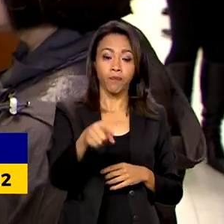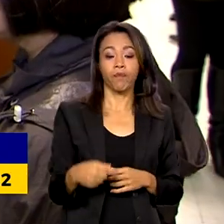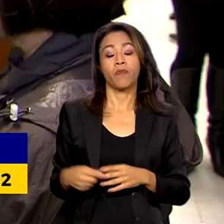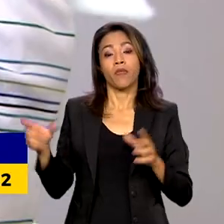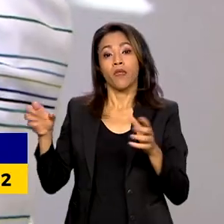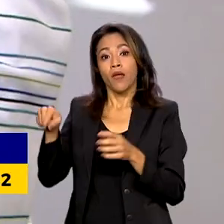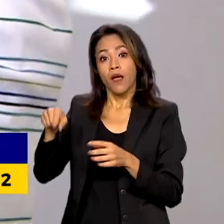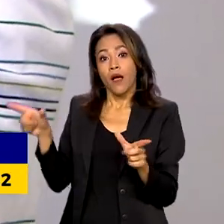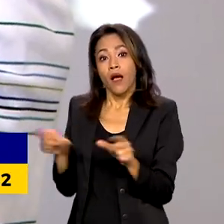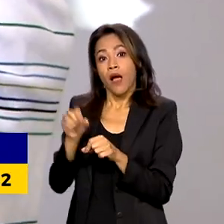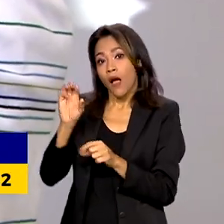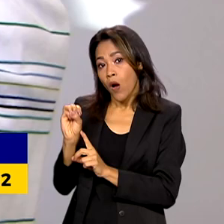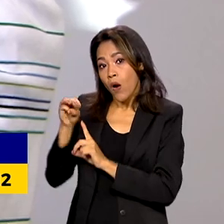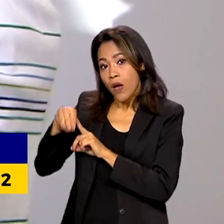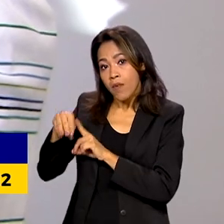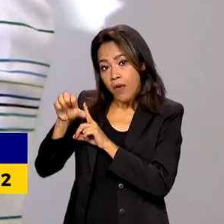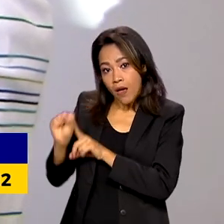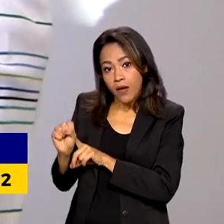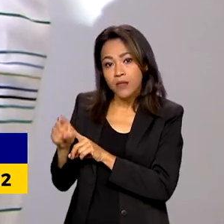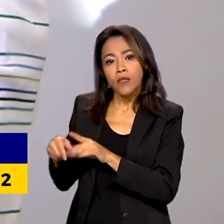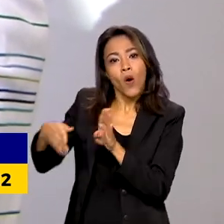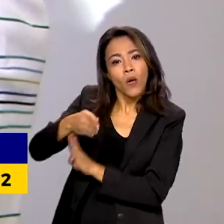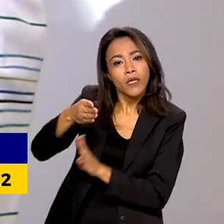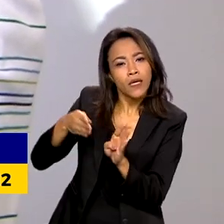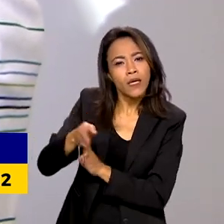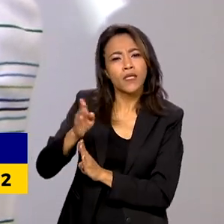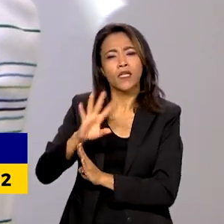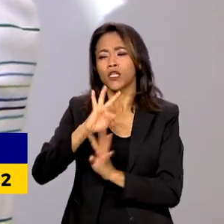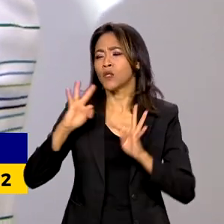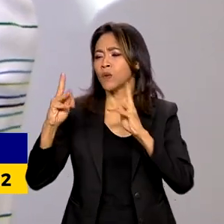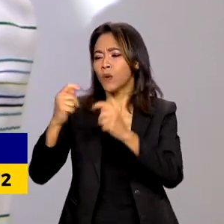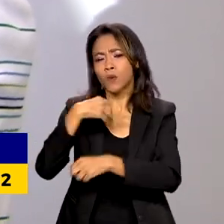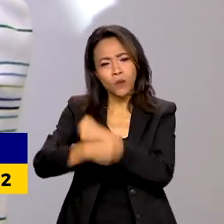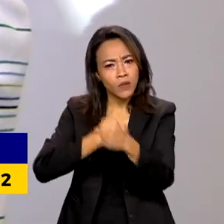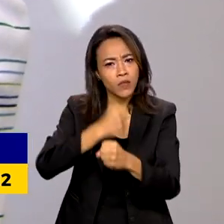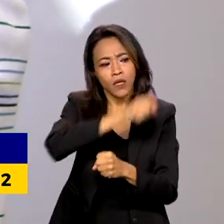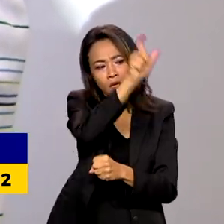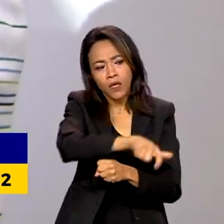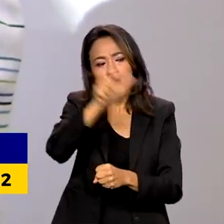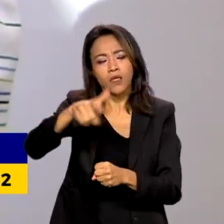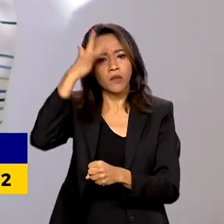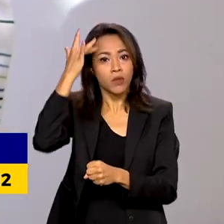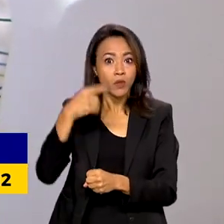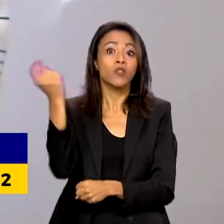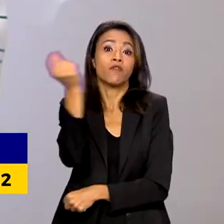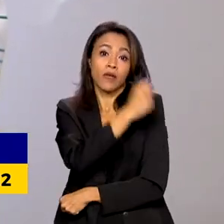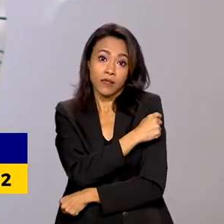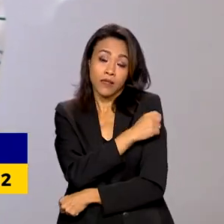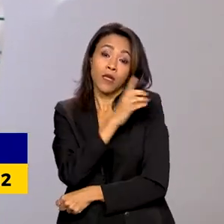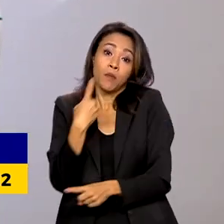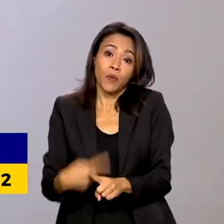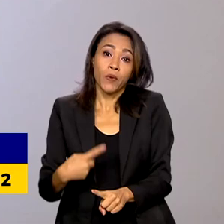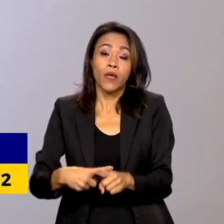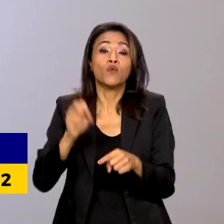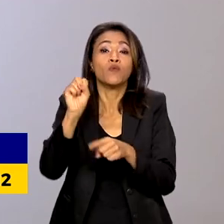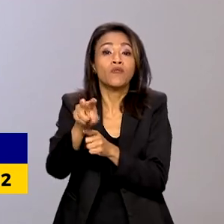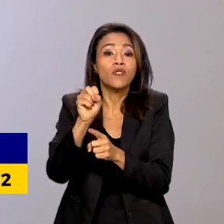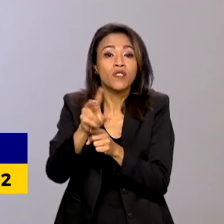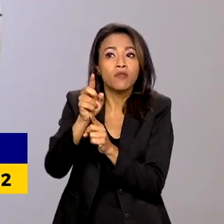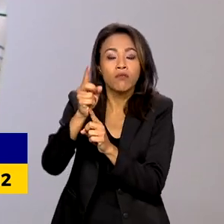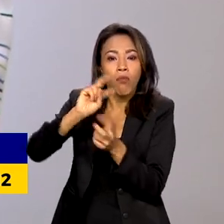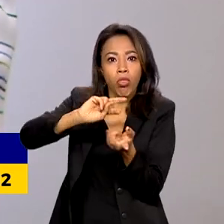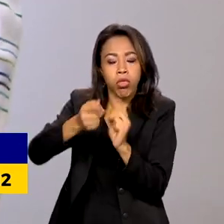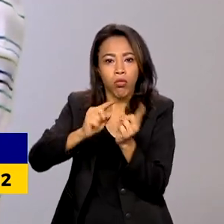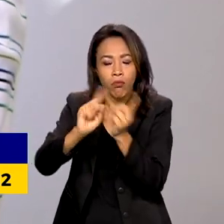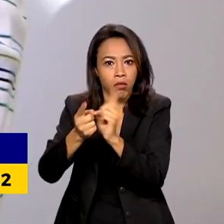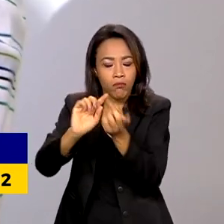recomenda que todos os anos as pessoas tomem a vacina da gripe, já que os vírus sofrem mutações e